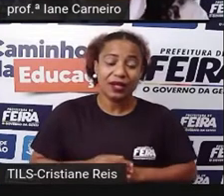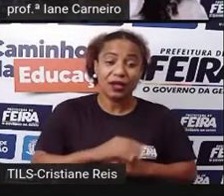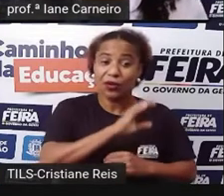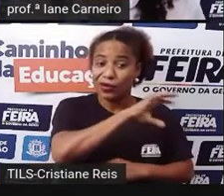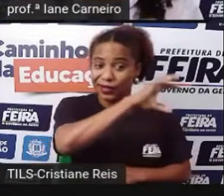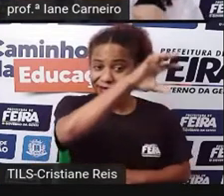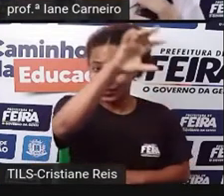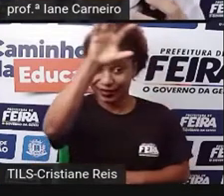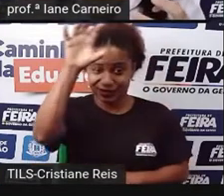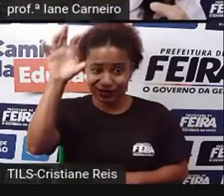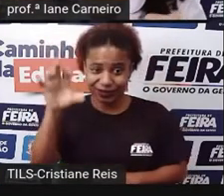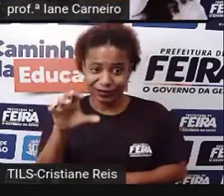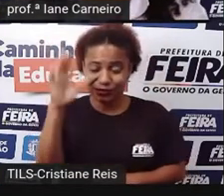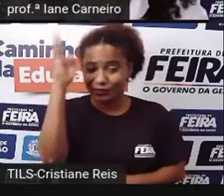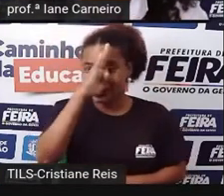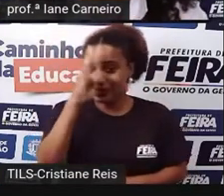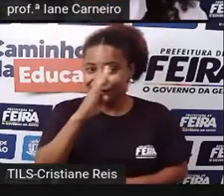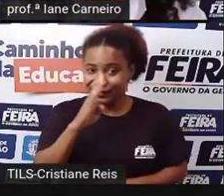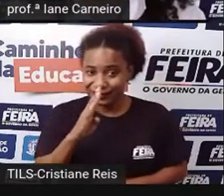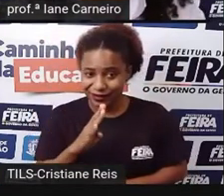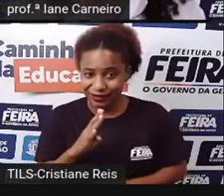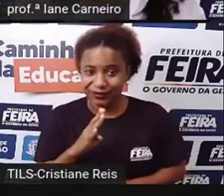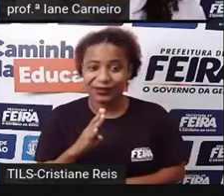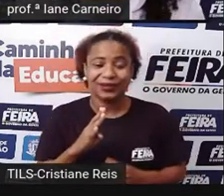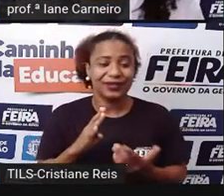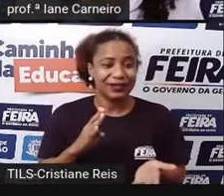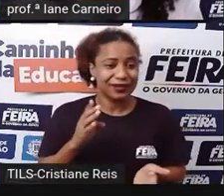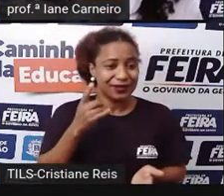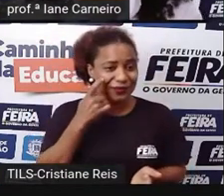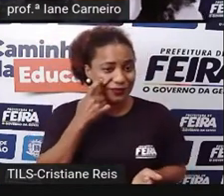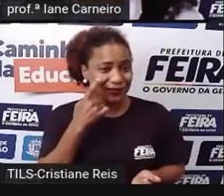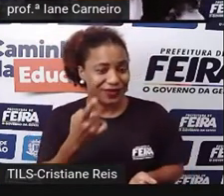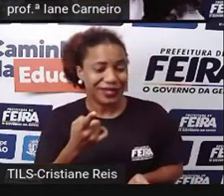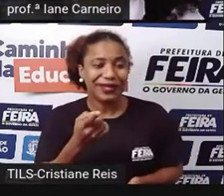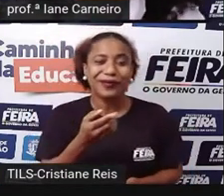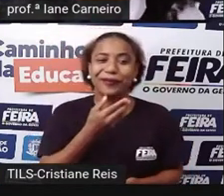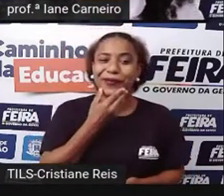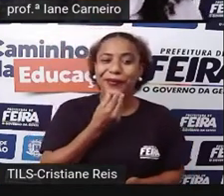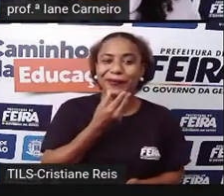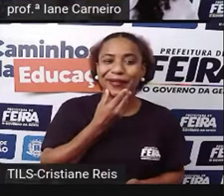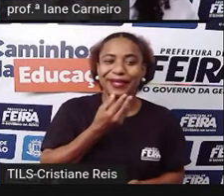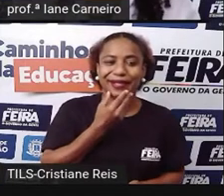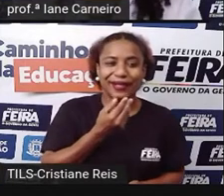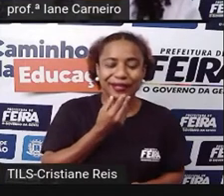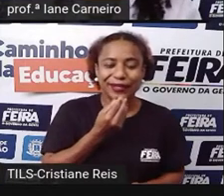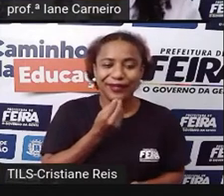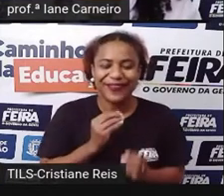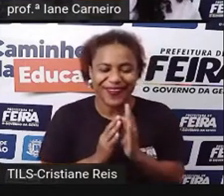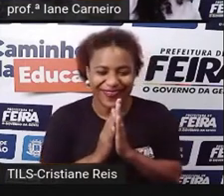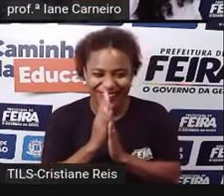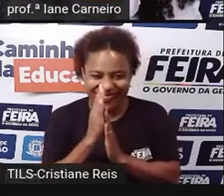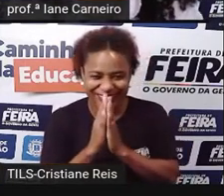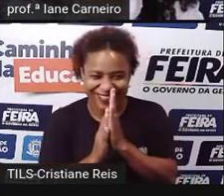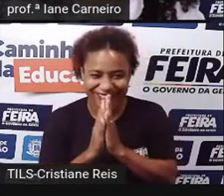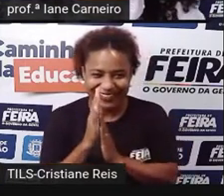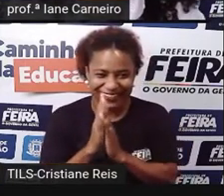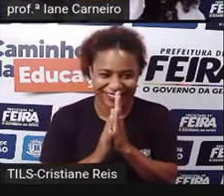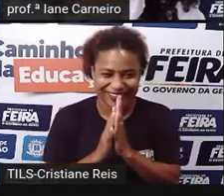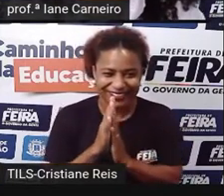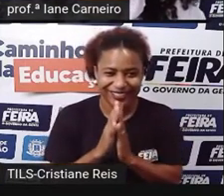Brasil, ele é visto como um garoto travesso, que apronta aí várias,